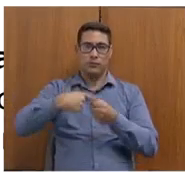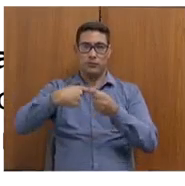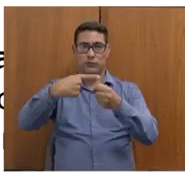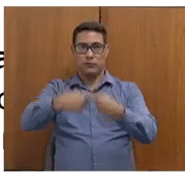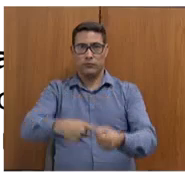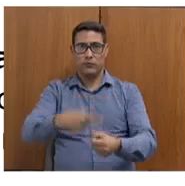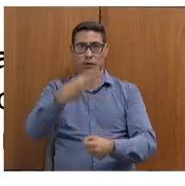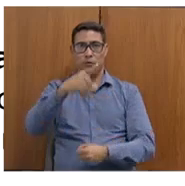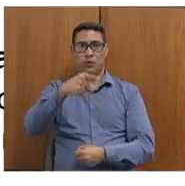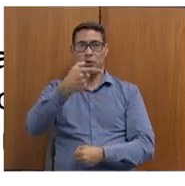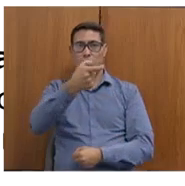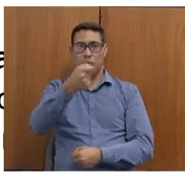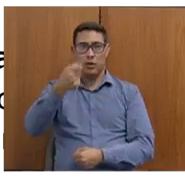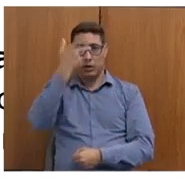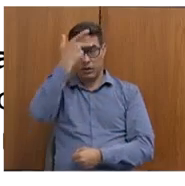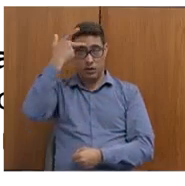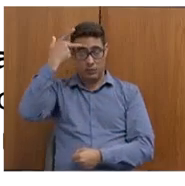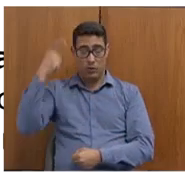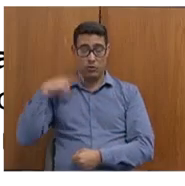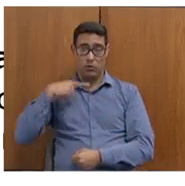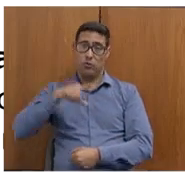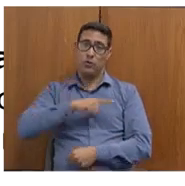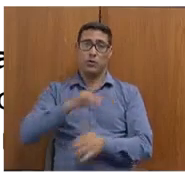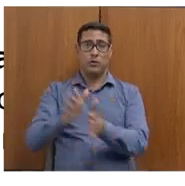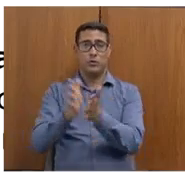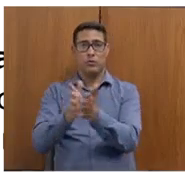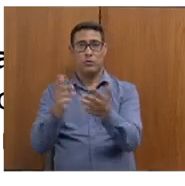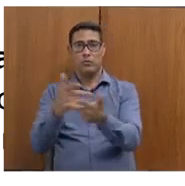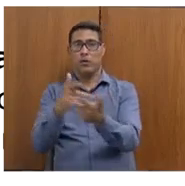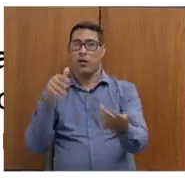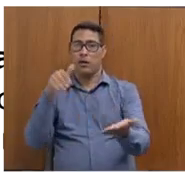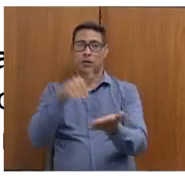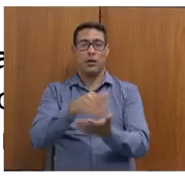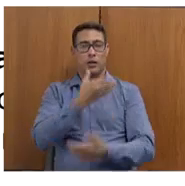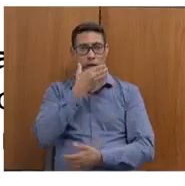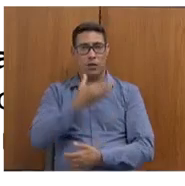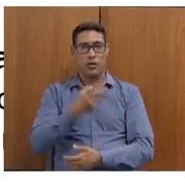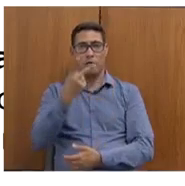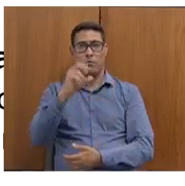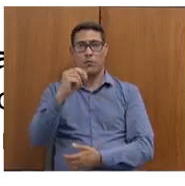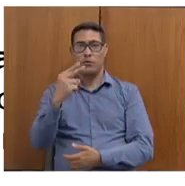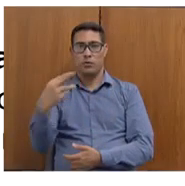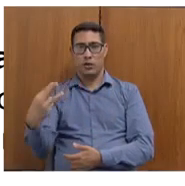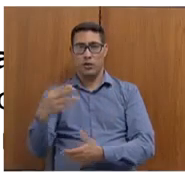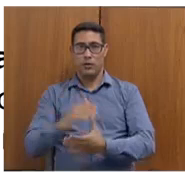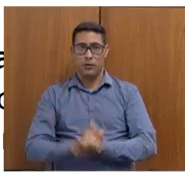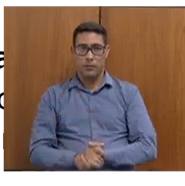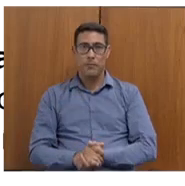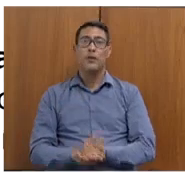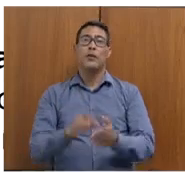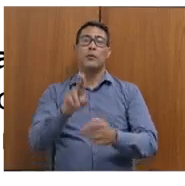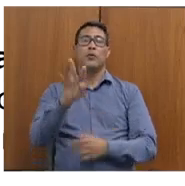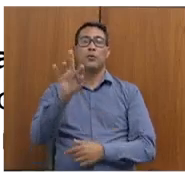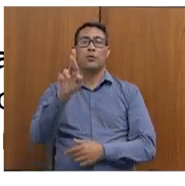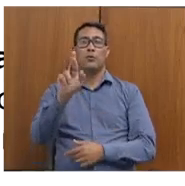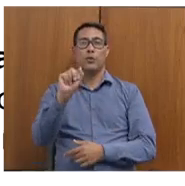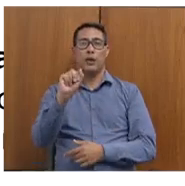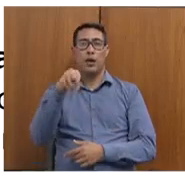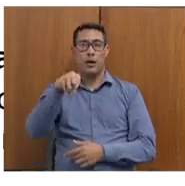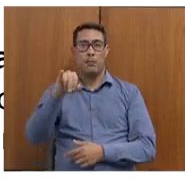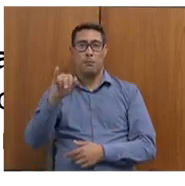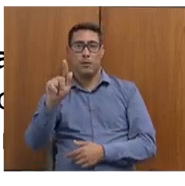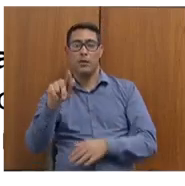.200 pessoas em situação de vulnerabilidade até dezembro de 2023. A Altriamig também trabalha com qualificação